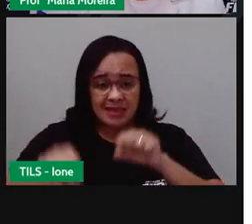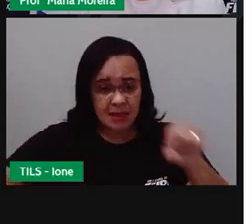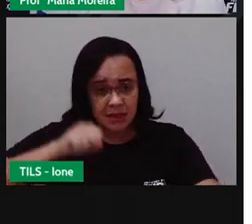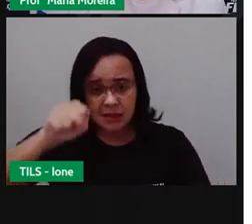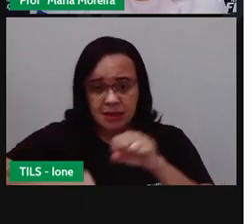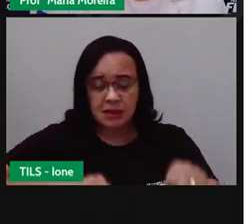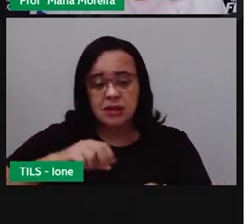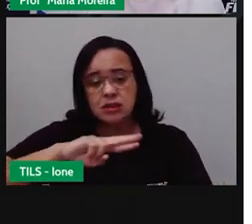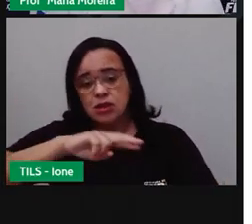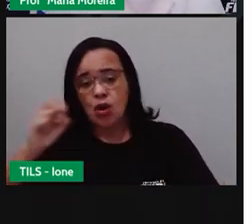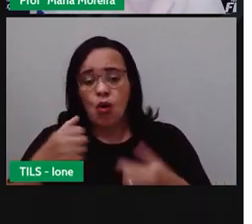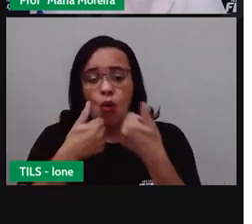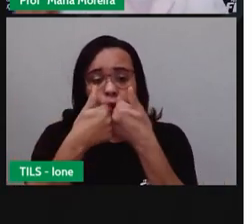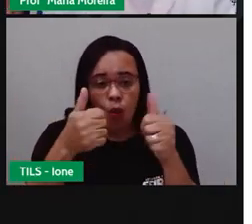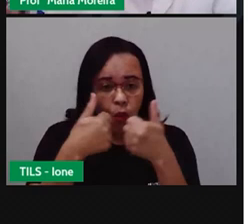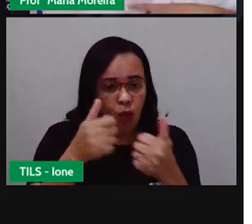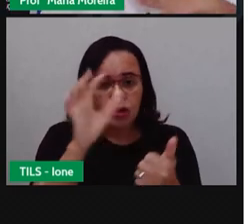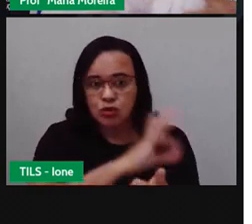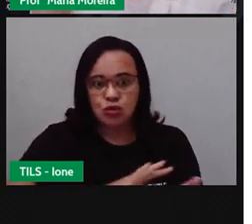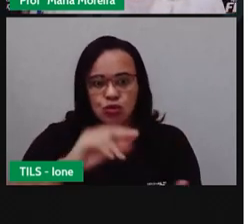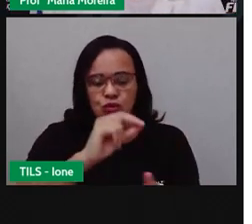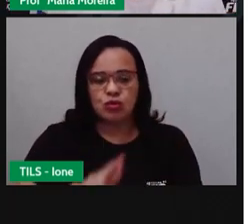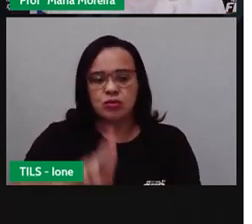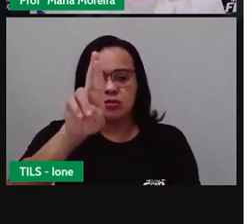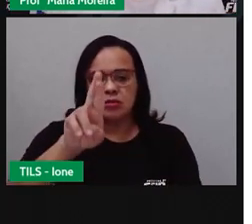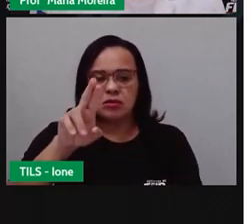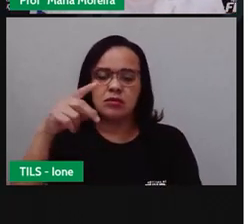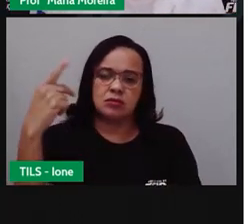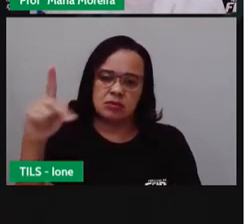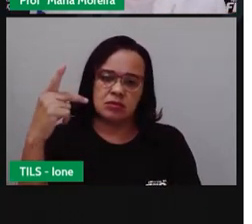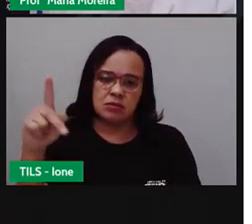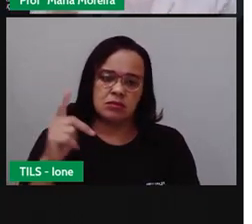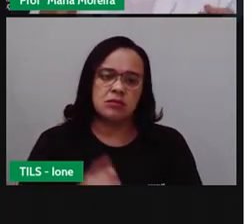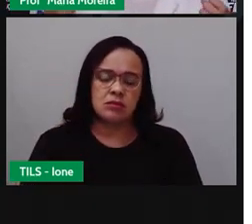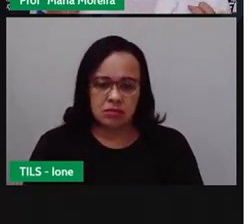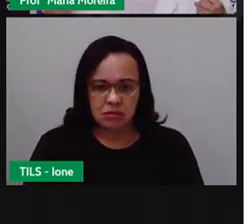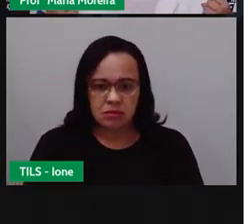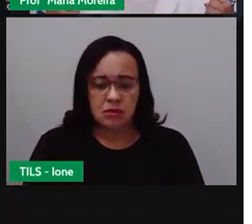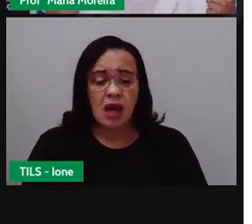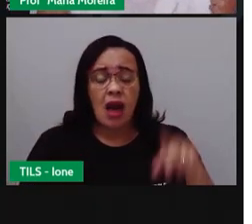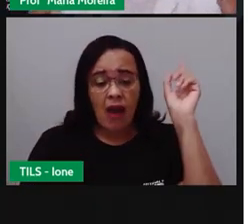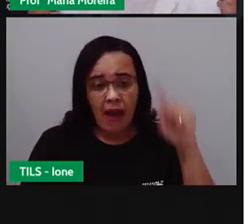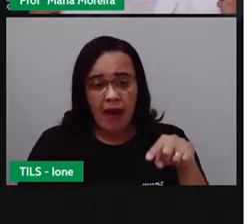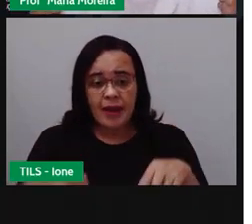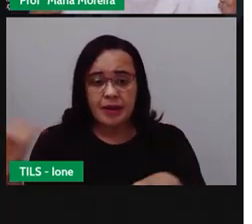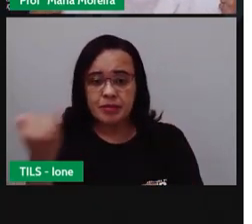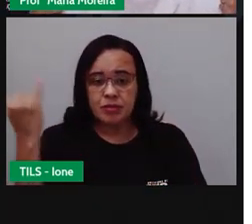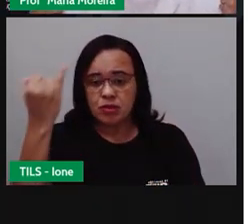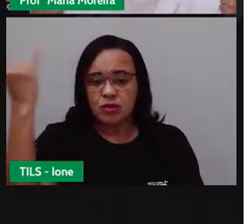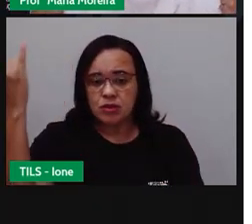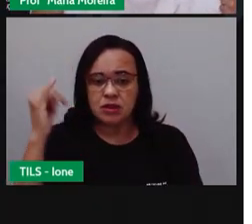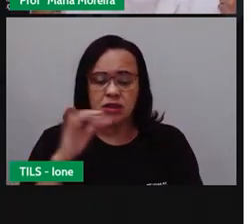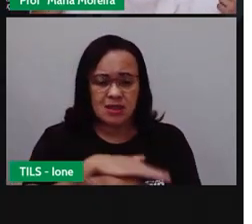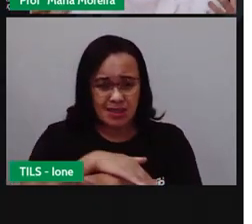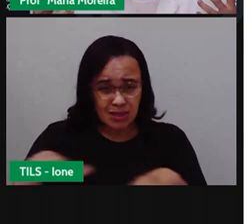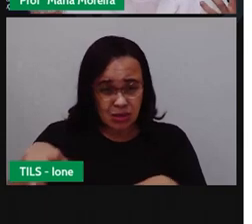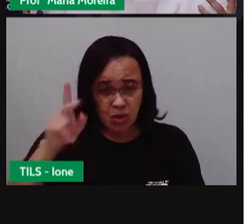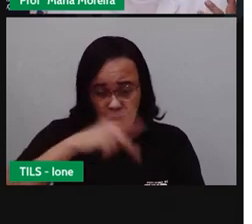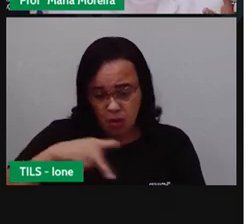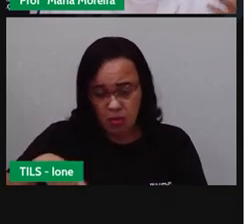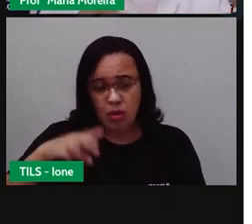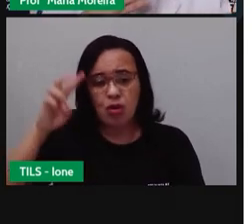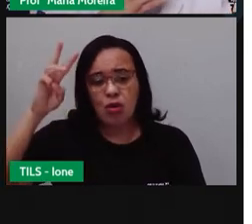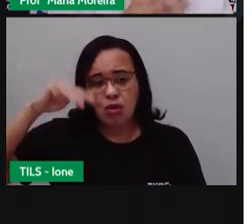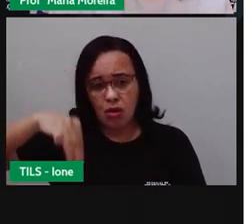parem e pensem. Mobilidade urbana é a movimentação dentro da cidade. É de interesse só de ir para a Maria, porque ela dirige? Não.